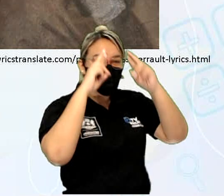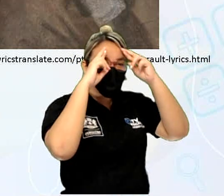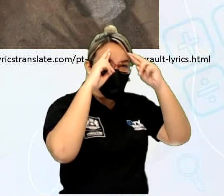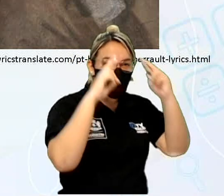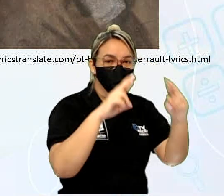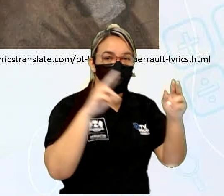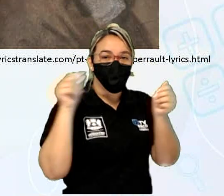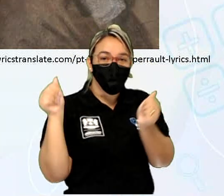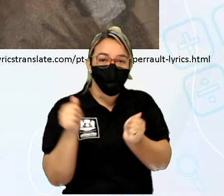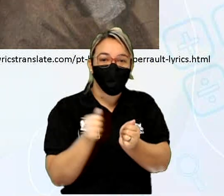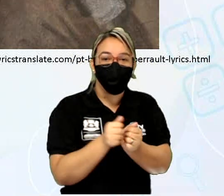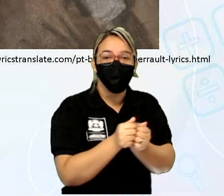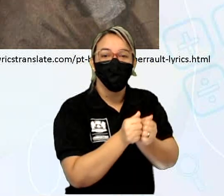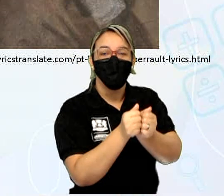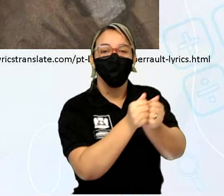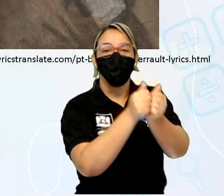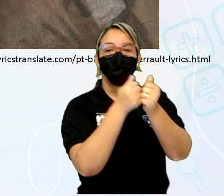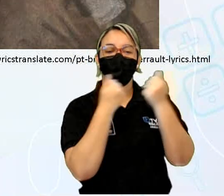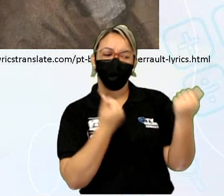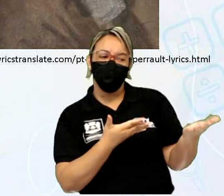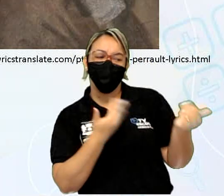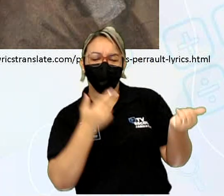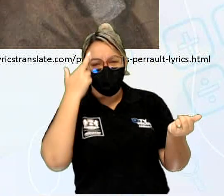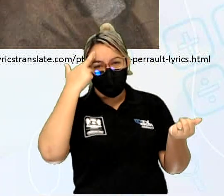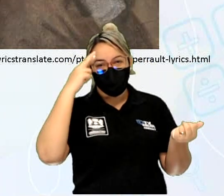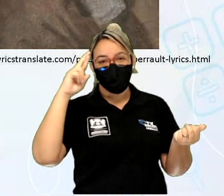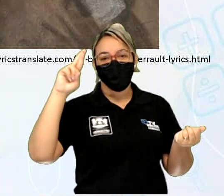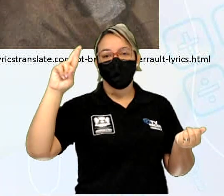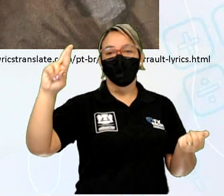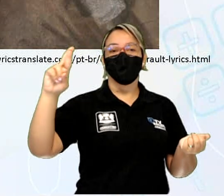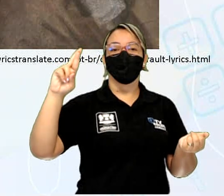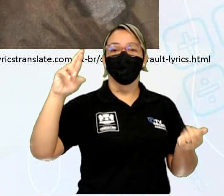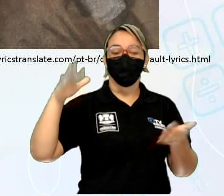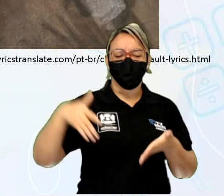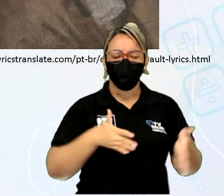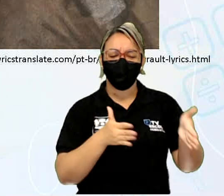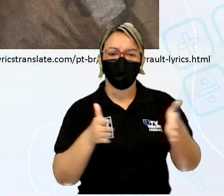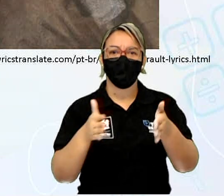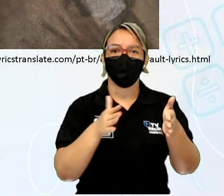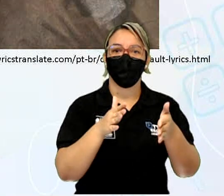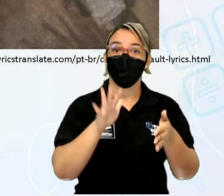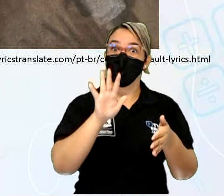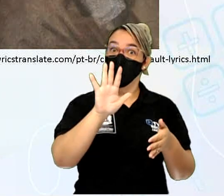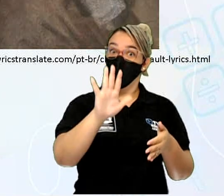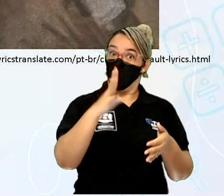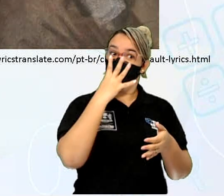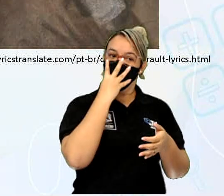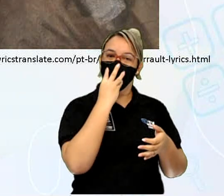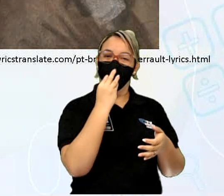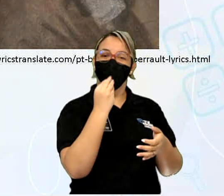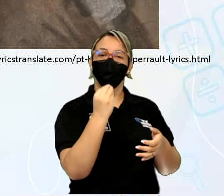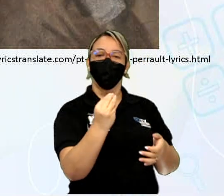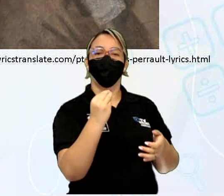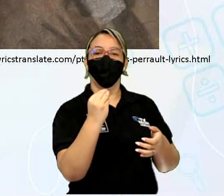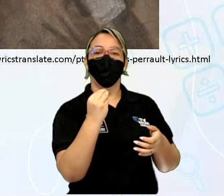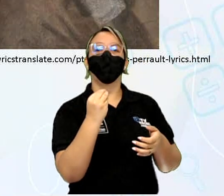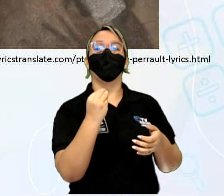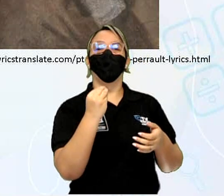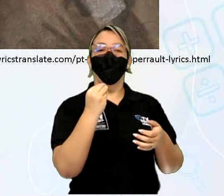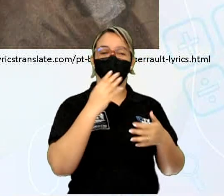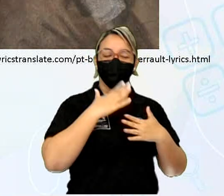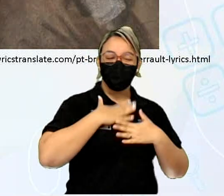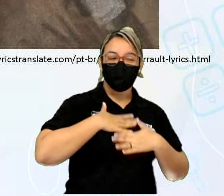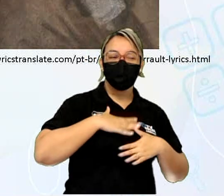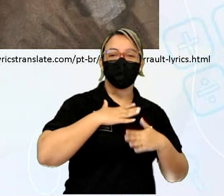senhoritas pelos becos afora e além do portão. Mas, ai, esses lobos gentis e prestimosos